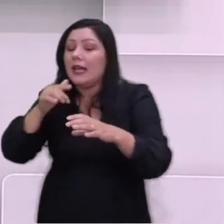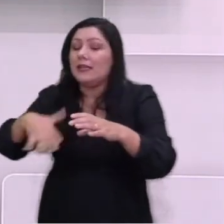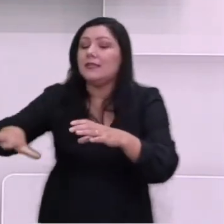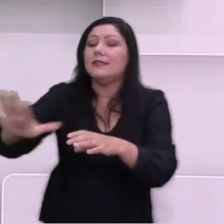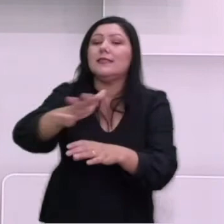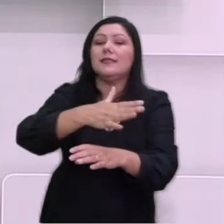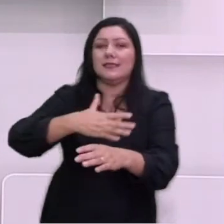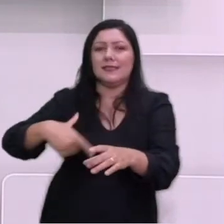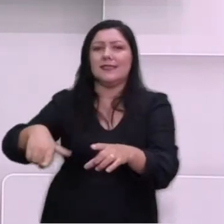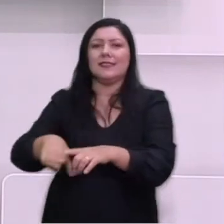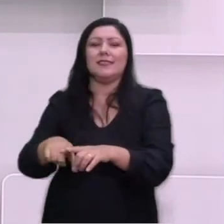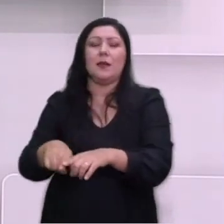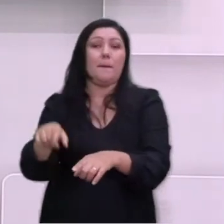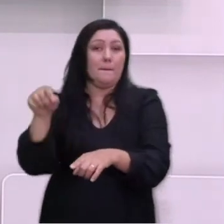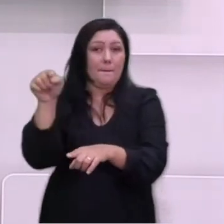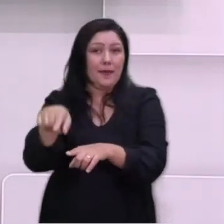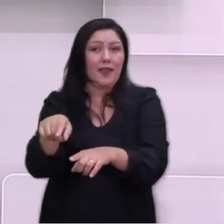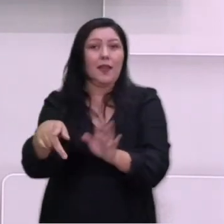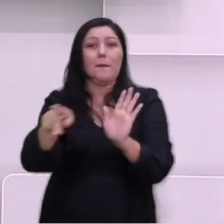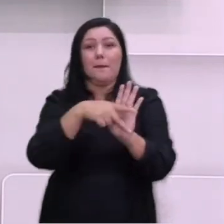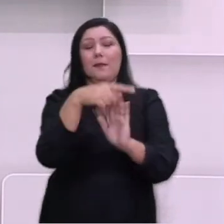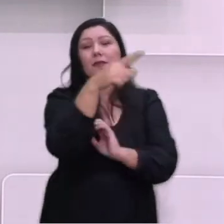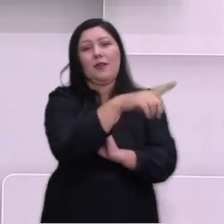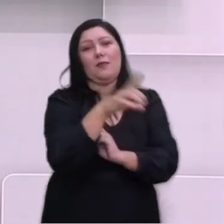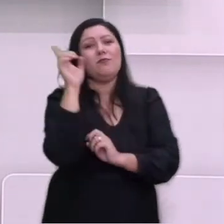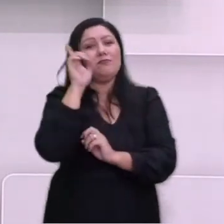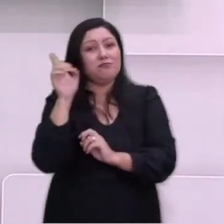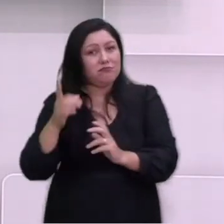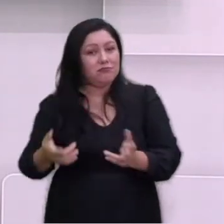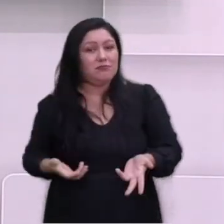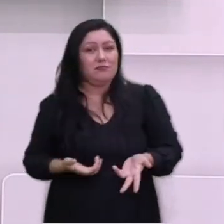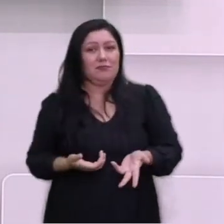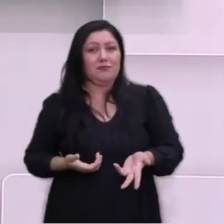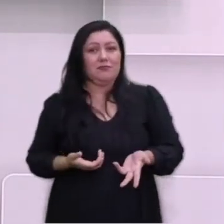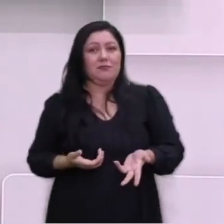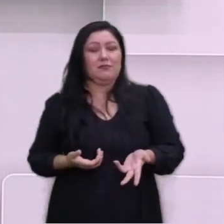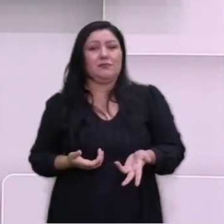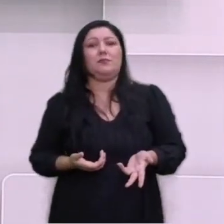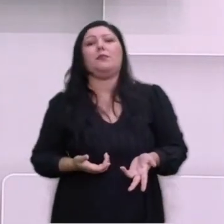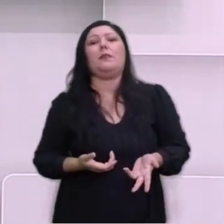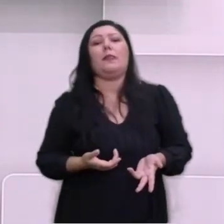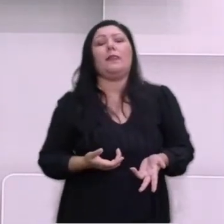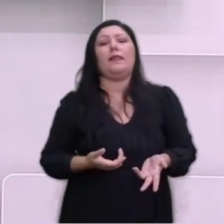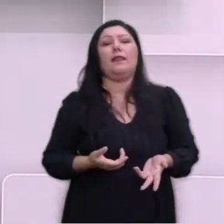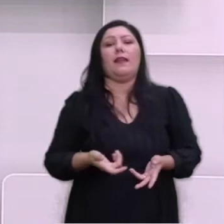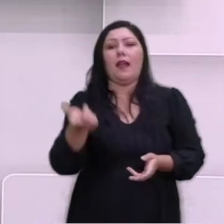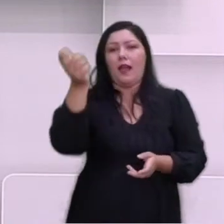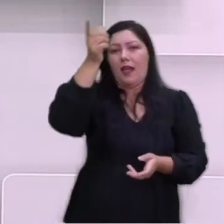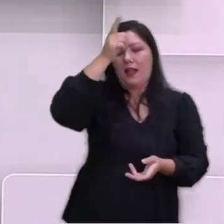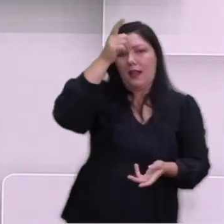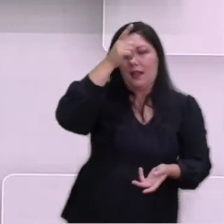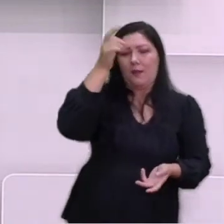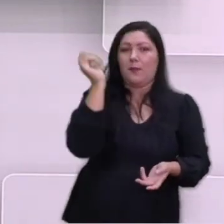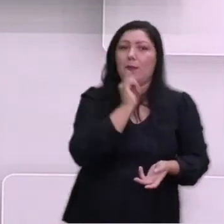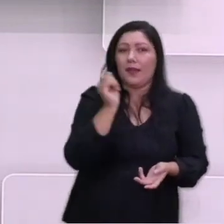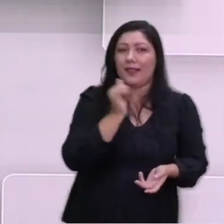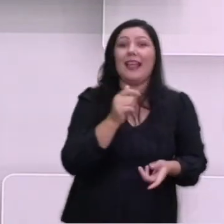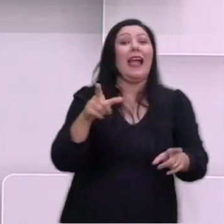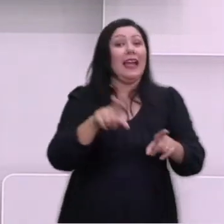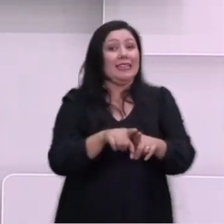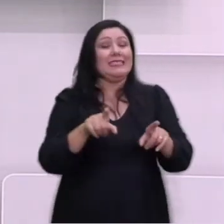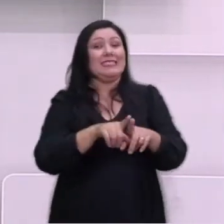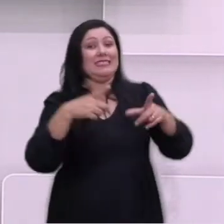-Bretanha e aos Estados Unidos. Além disso, a Alemanha e a Itália declararam guerra aos Estados Unidos.